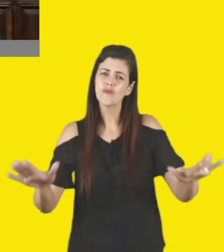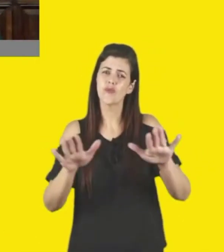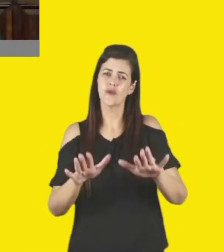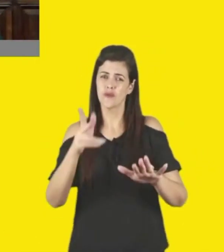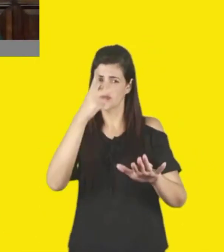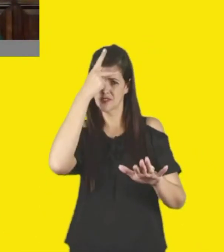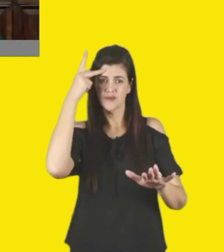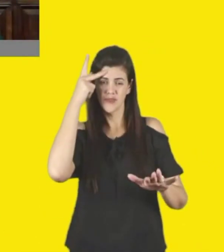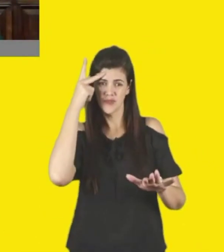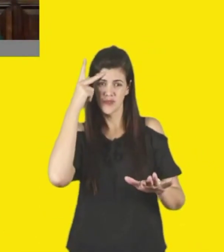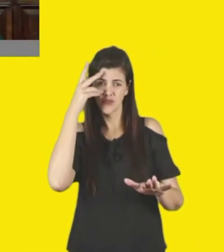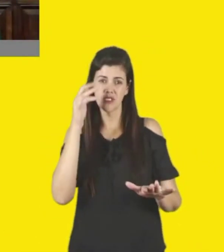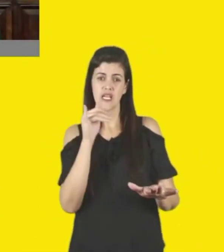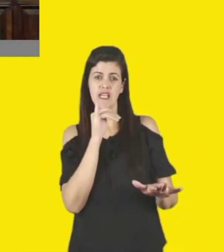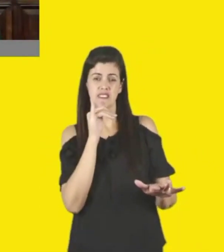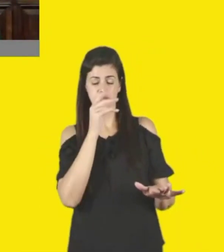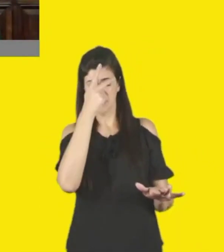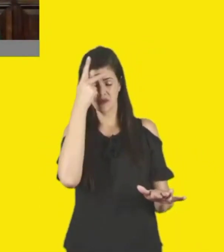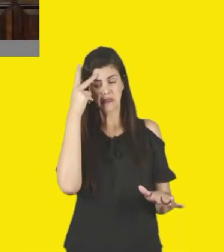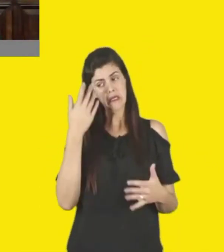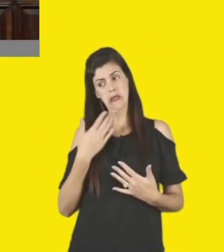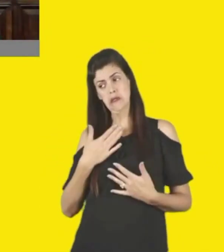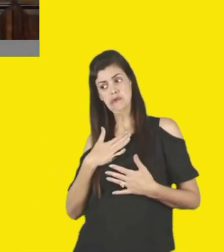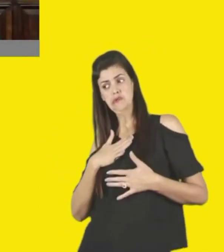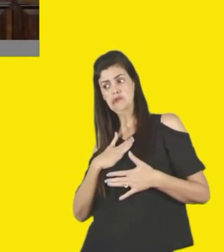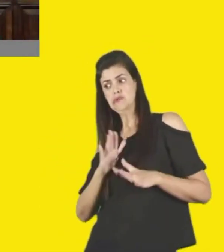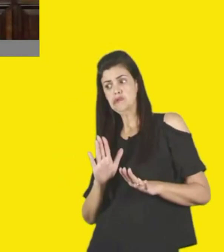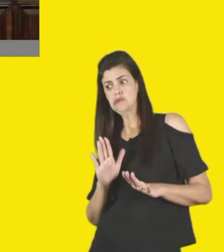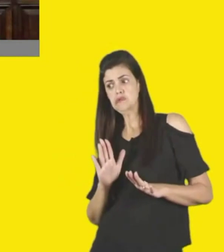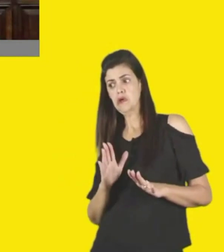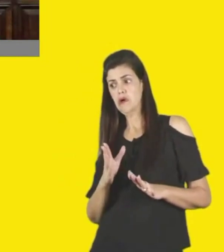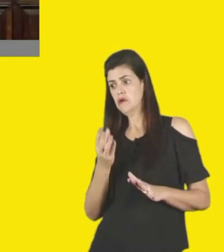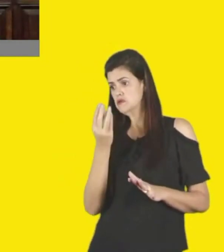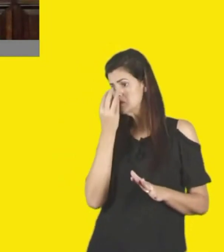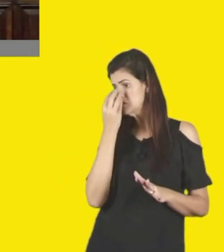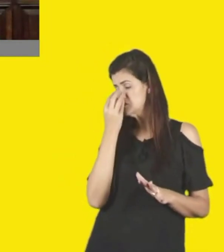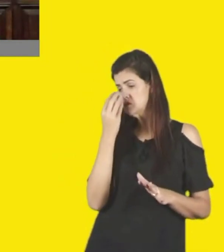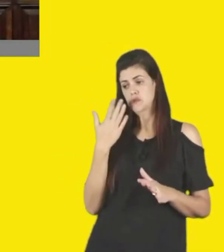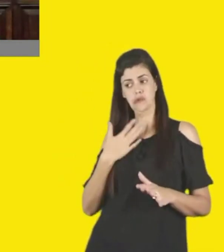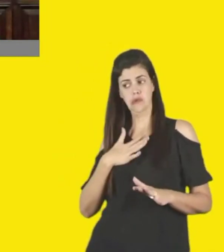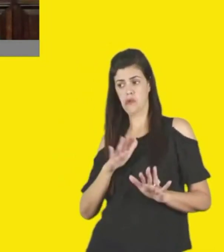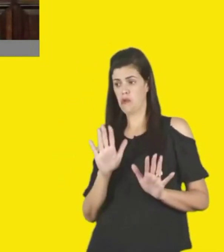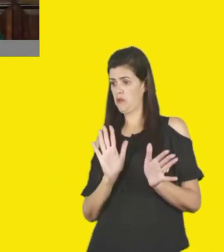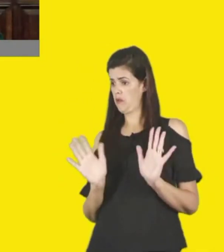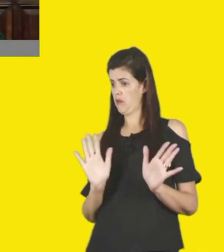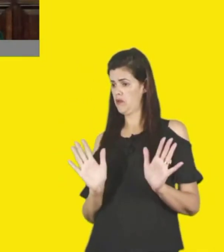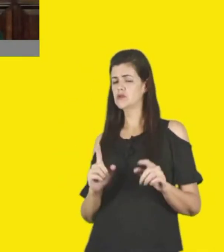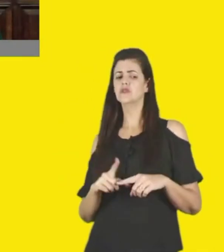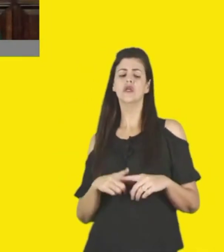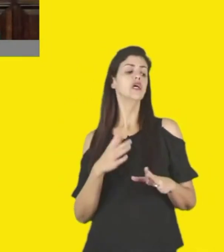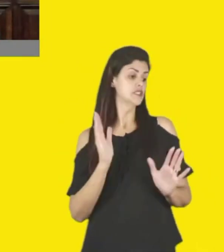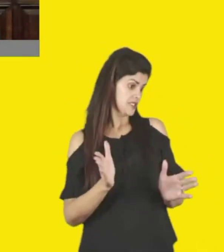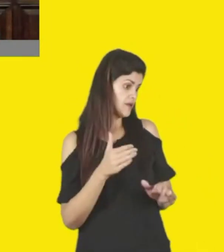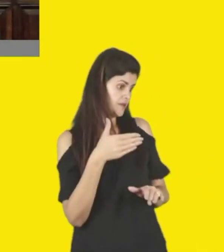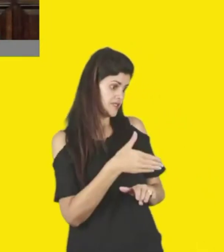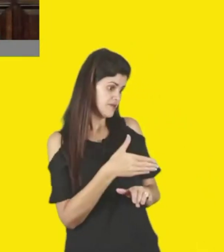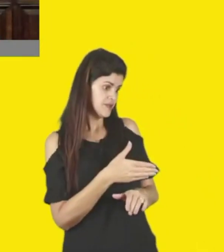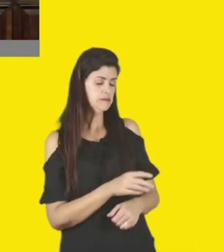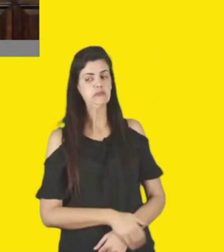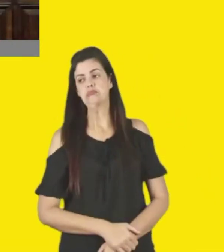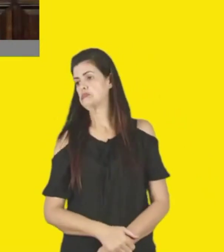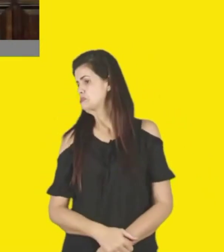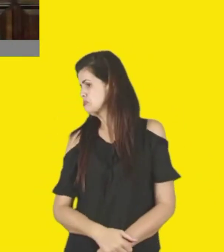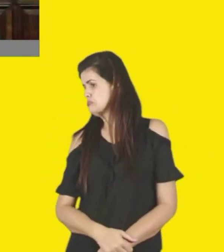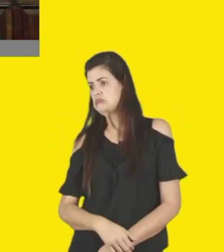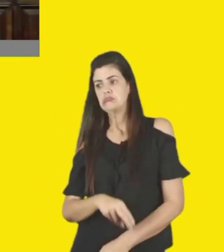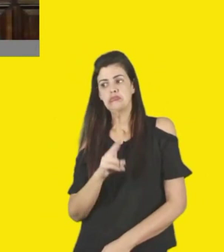circo, mas você já foi no circo? Não, nunca fui no circo, então, não pode falar que não gosta, tem que ter encontro, para poder dizer, que eu não gosto ou gosto